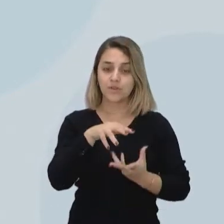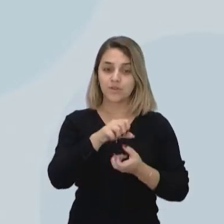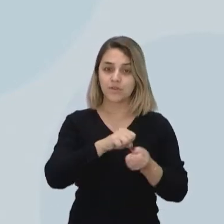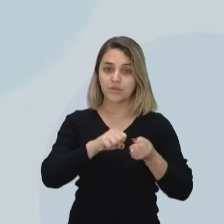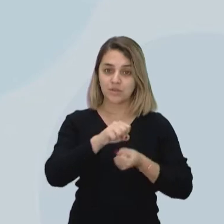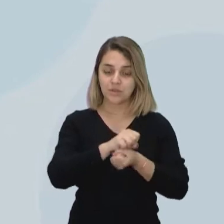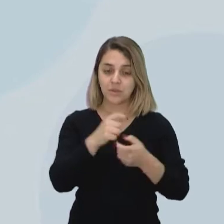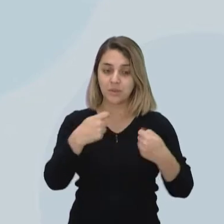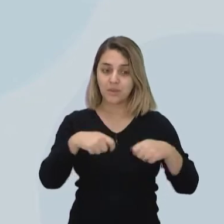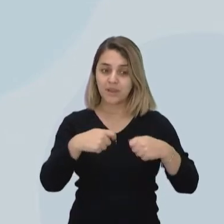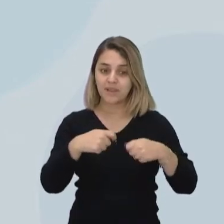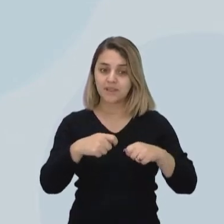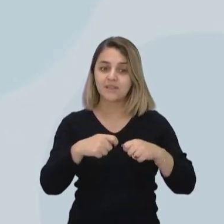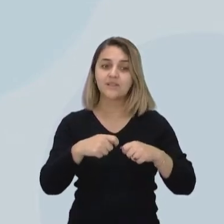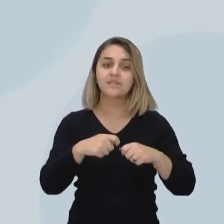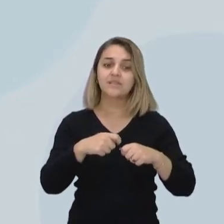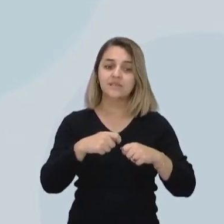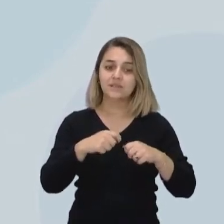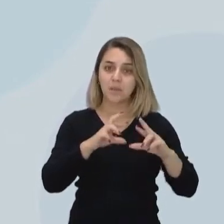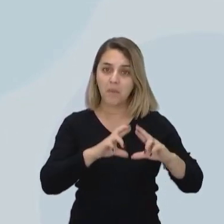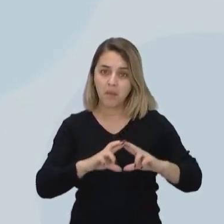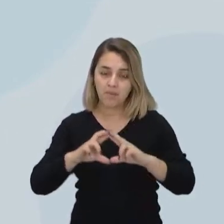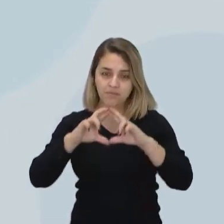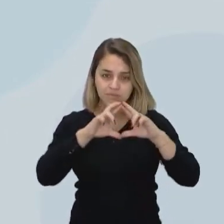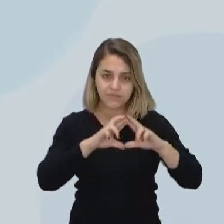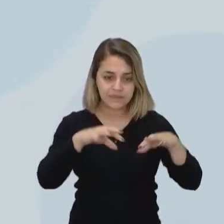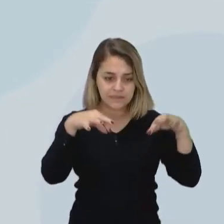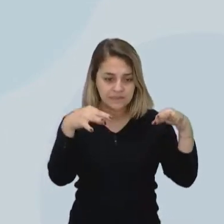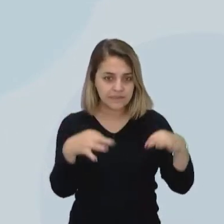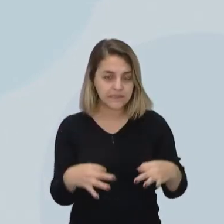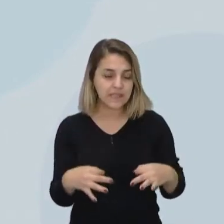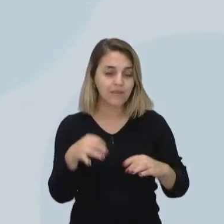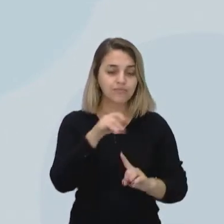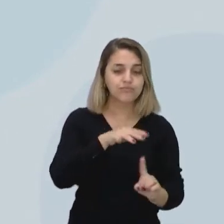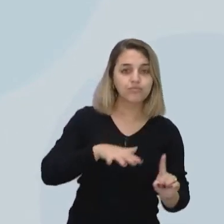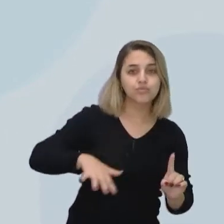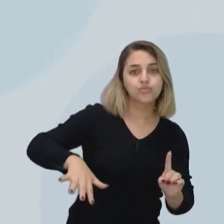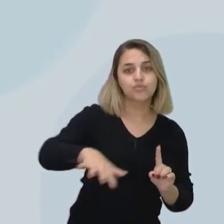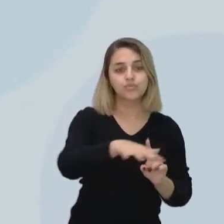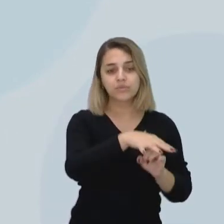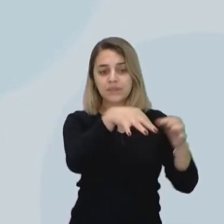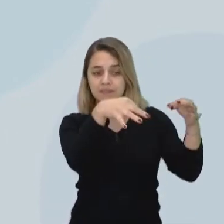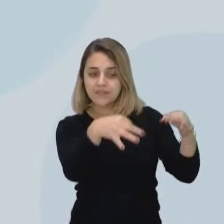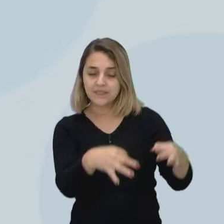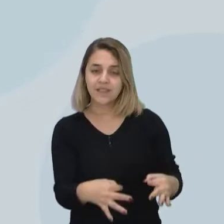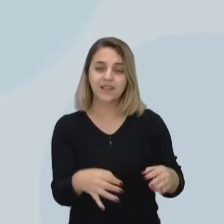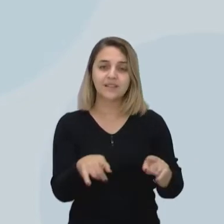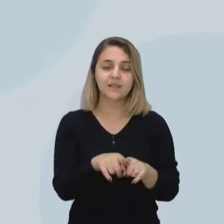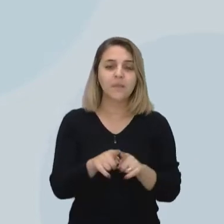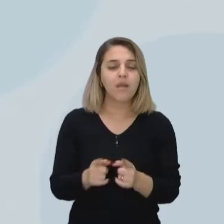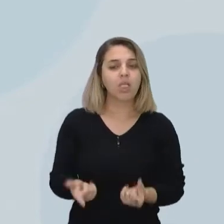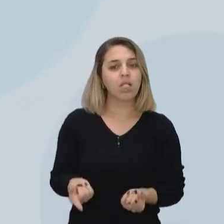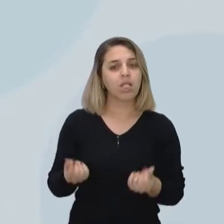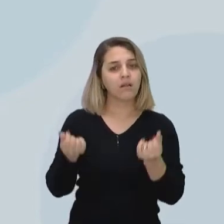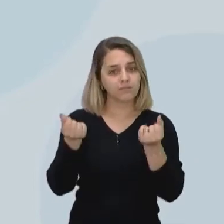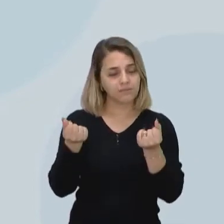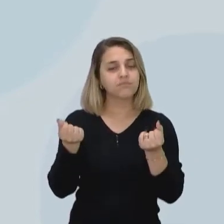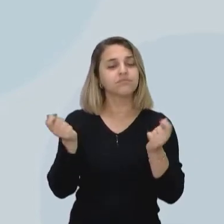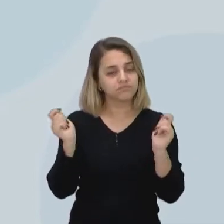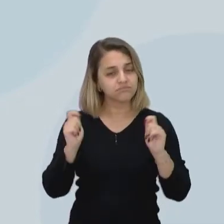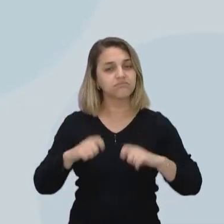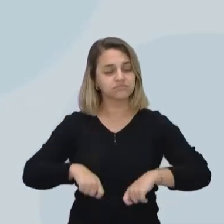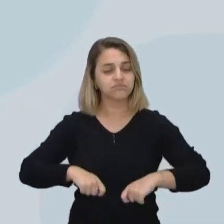ecologicamente correto, socialmente justo e economicamente viável. Com isso,